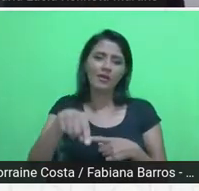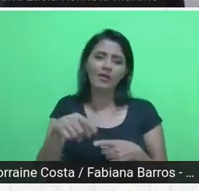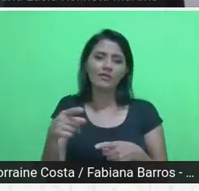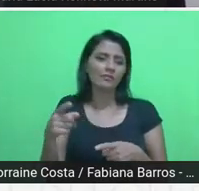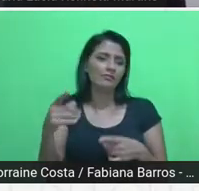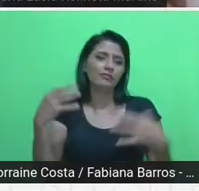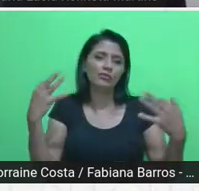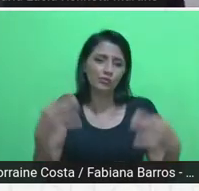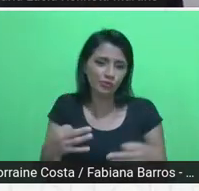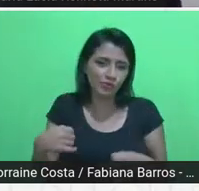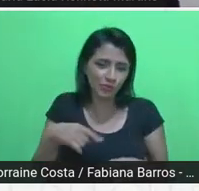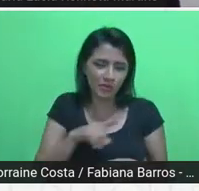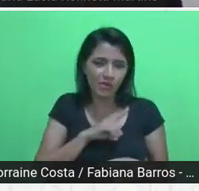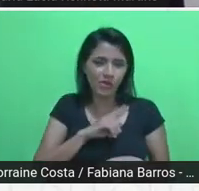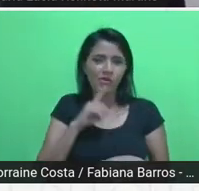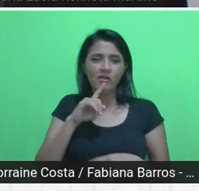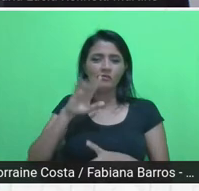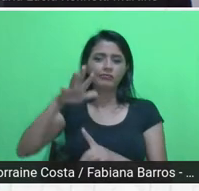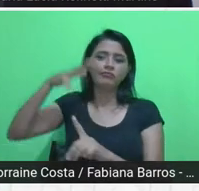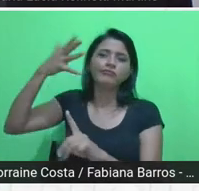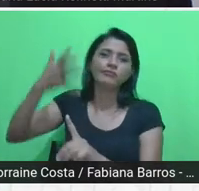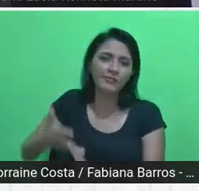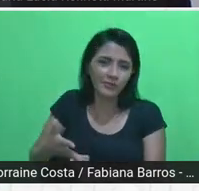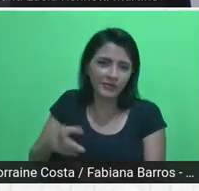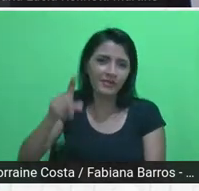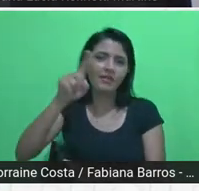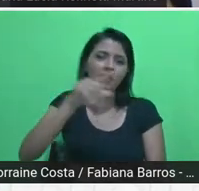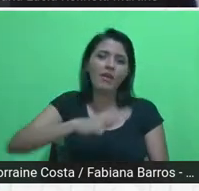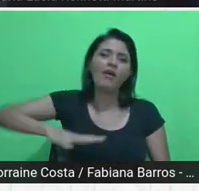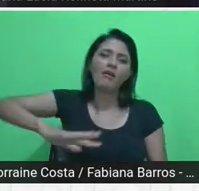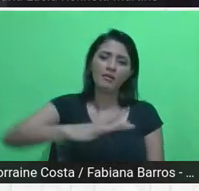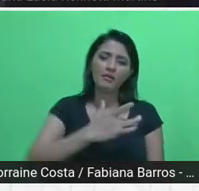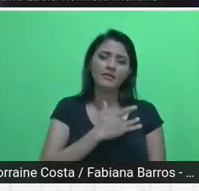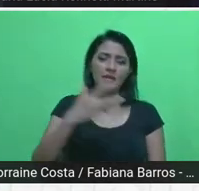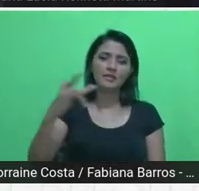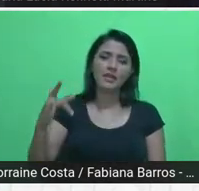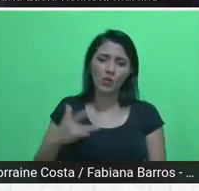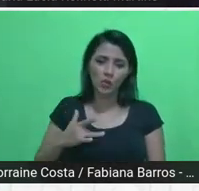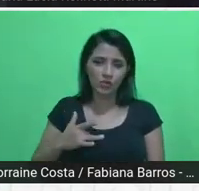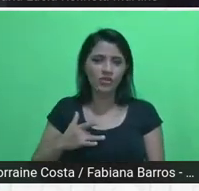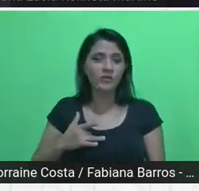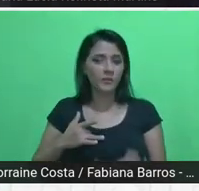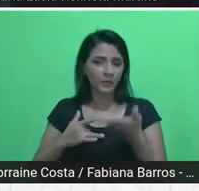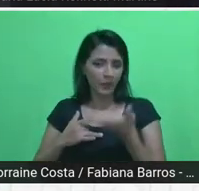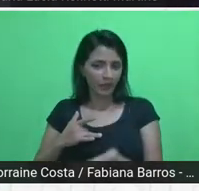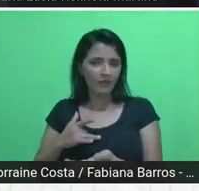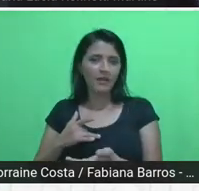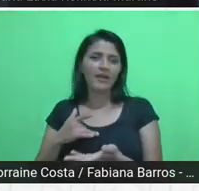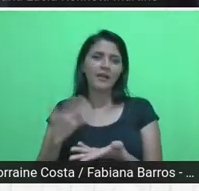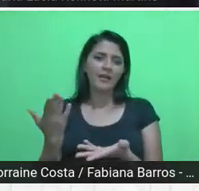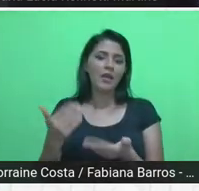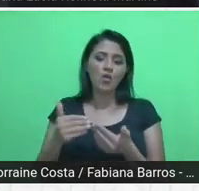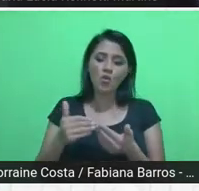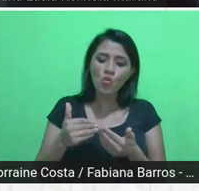a nossa musa inspiradora, que é a área da saúde, de onde parte